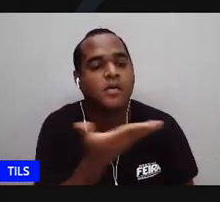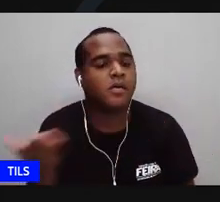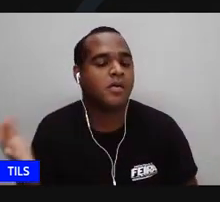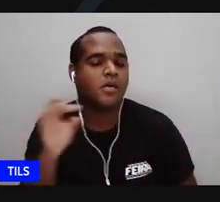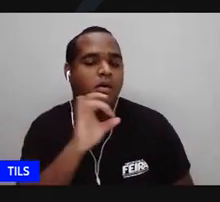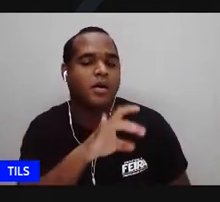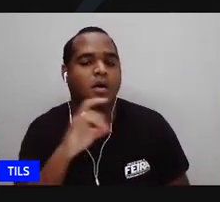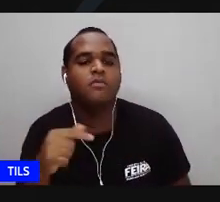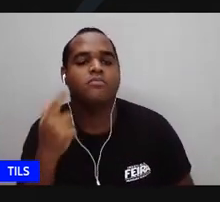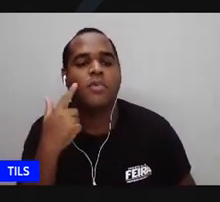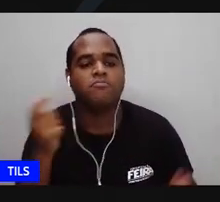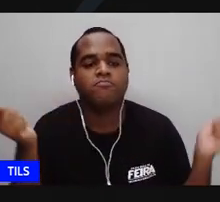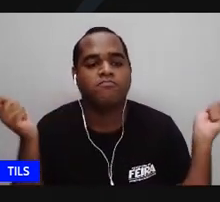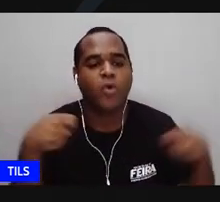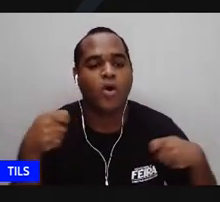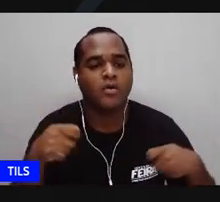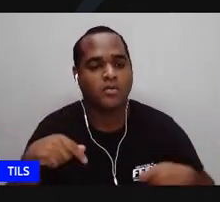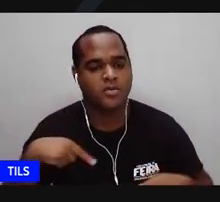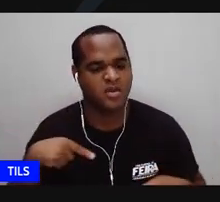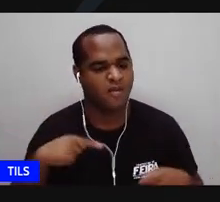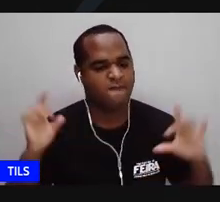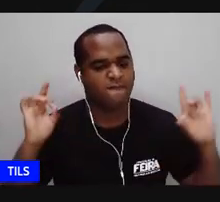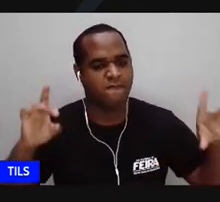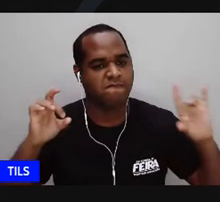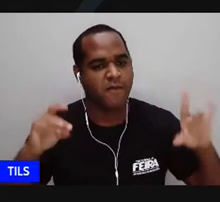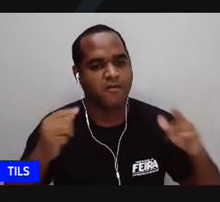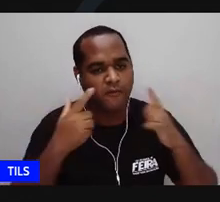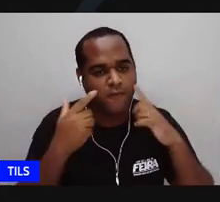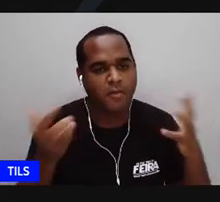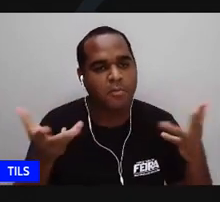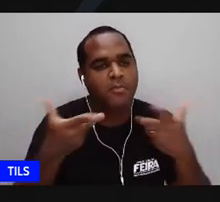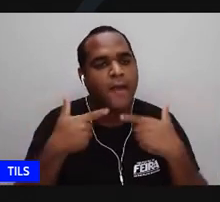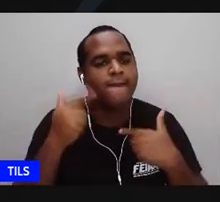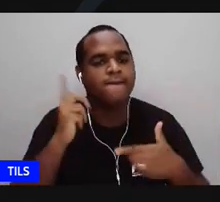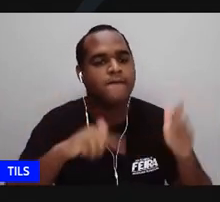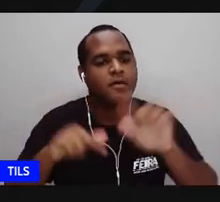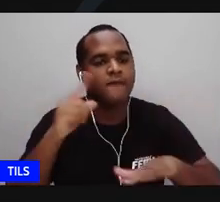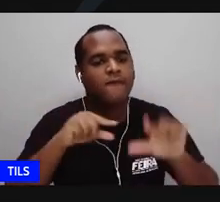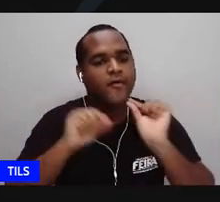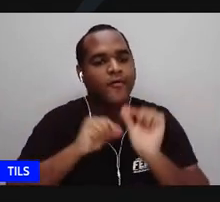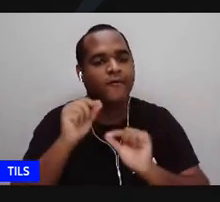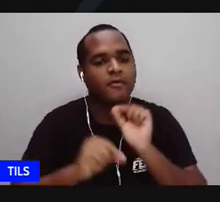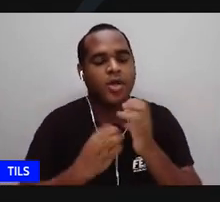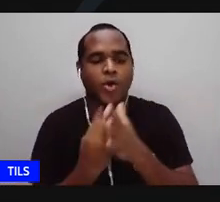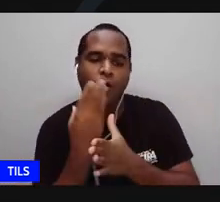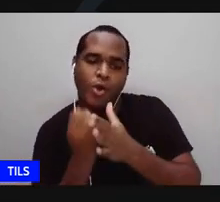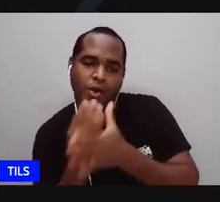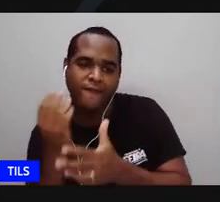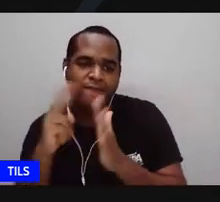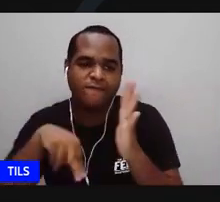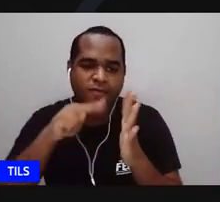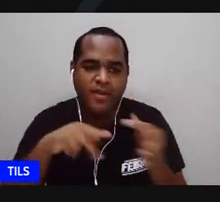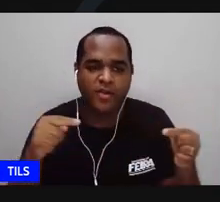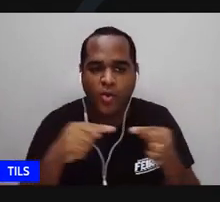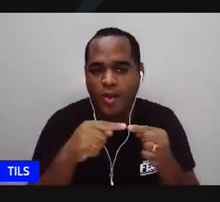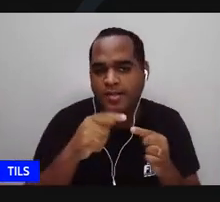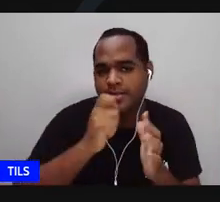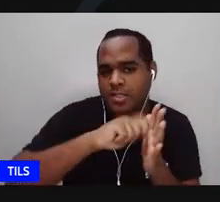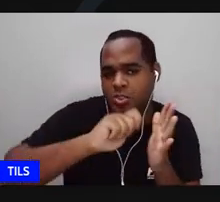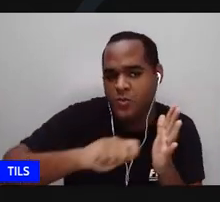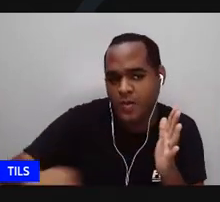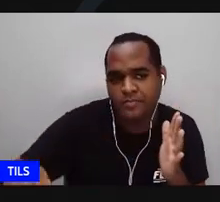tem um potencial enorme que permite descobrir a sua capacidade criadora leitora